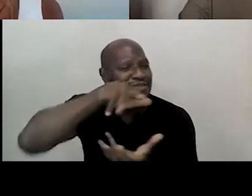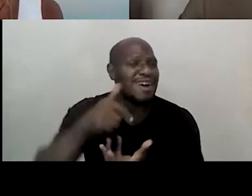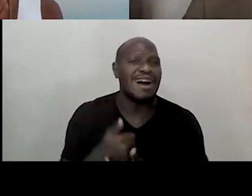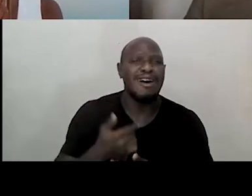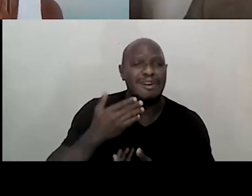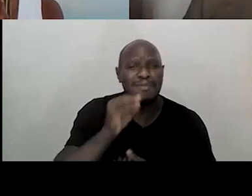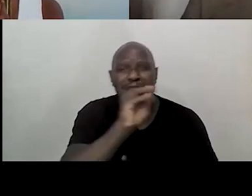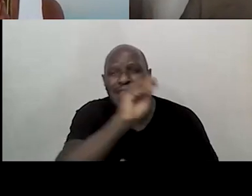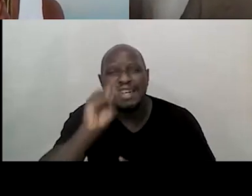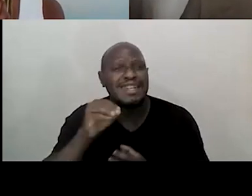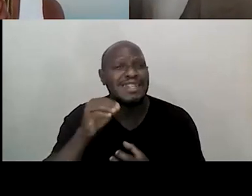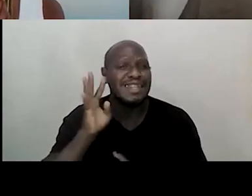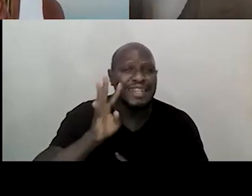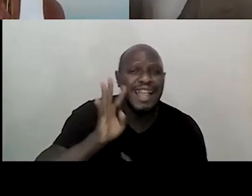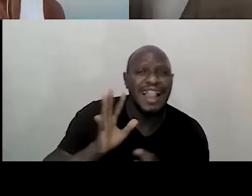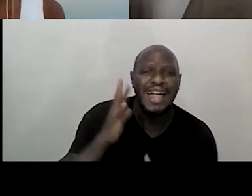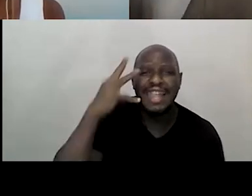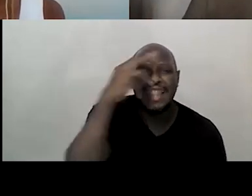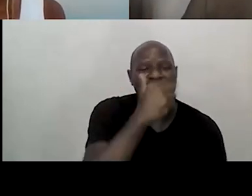aí. E até breve!